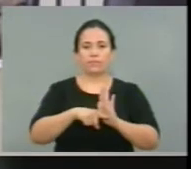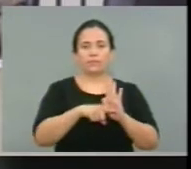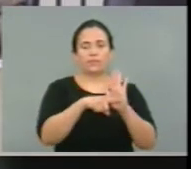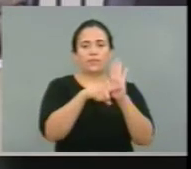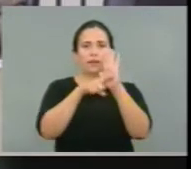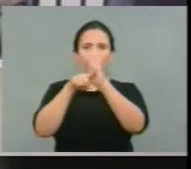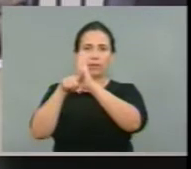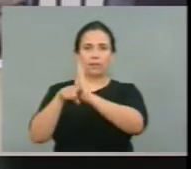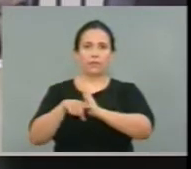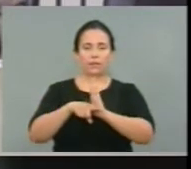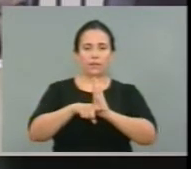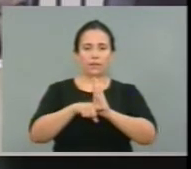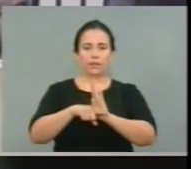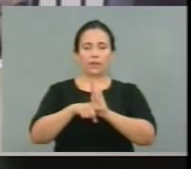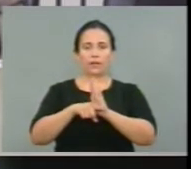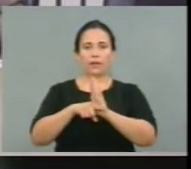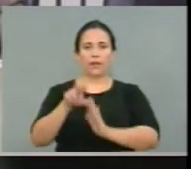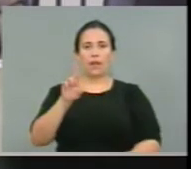de um economista indiano,